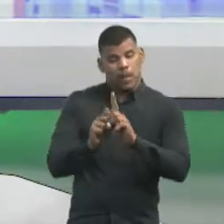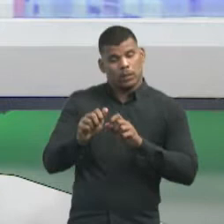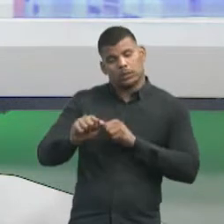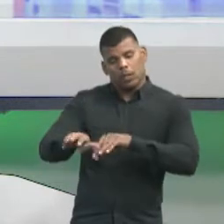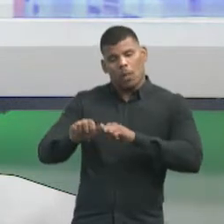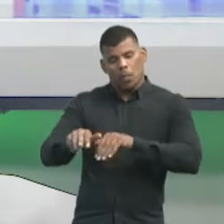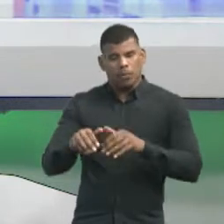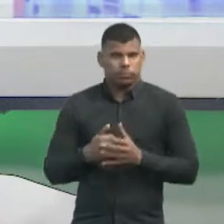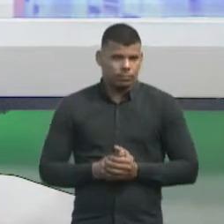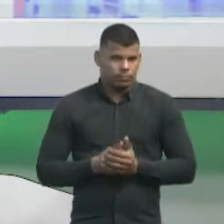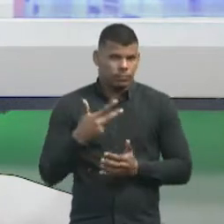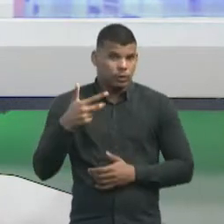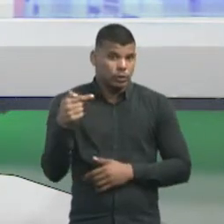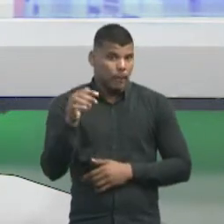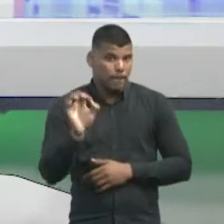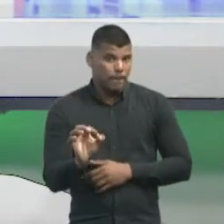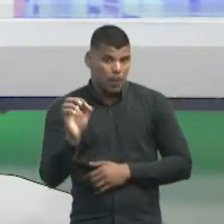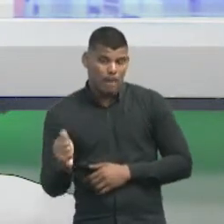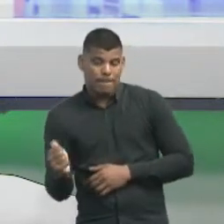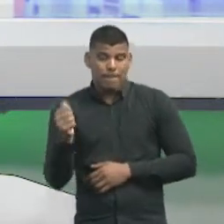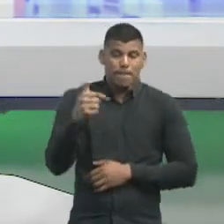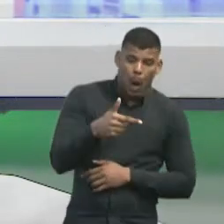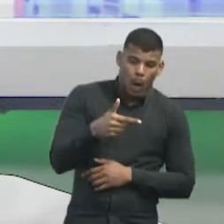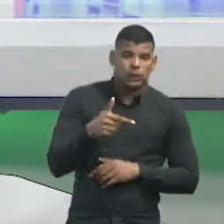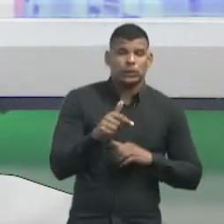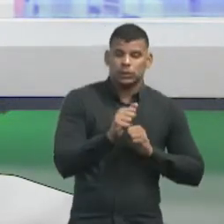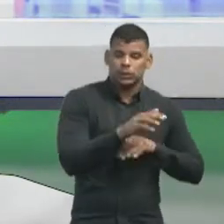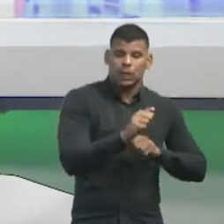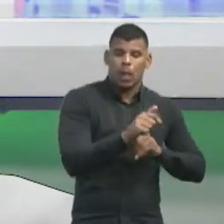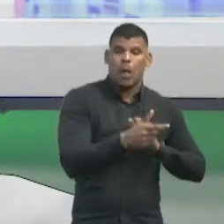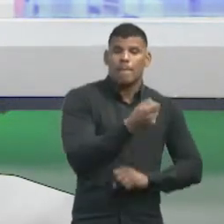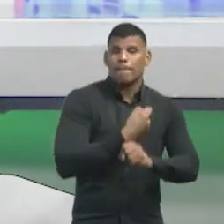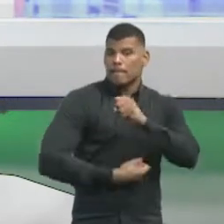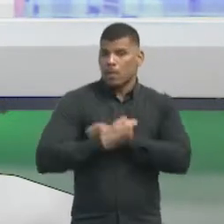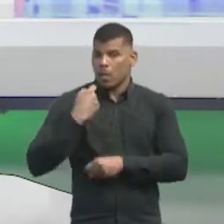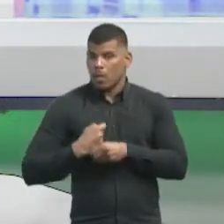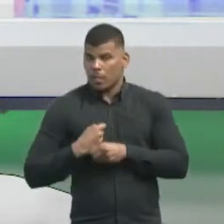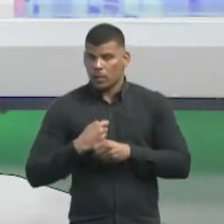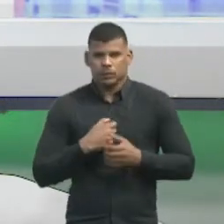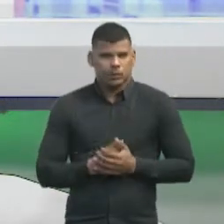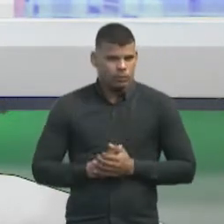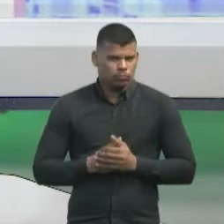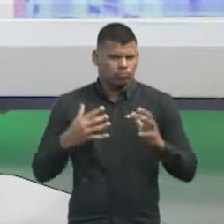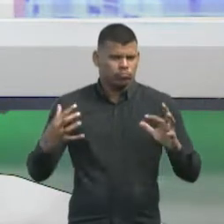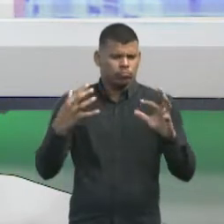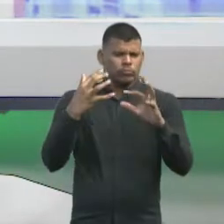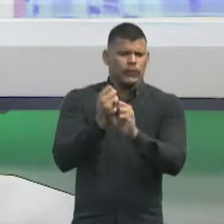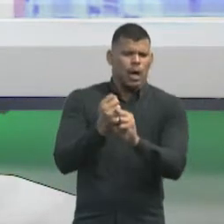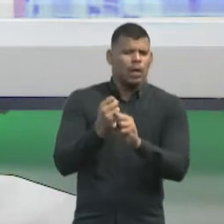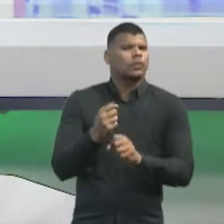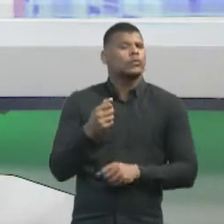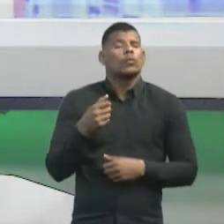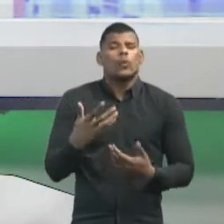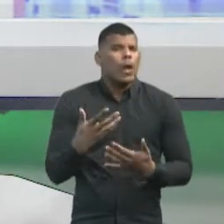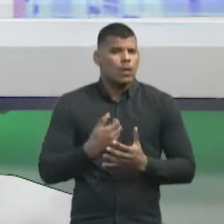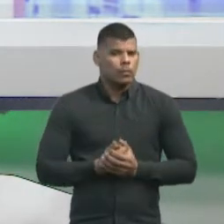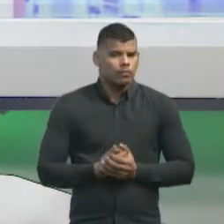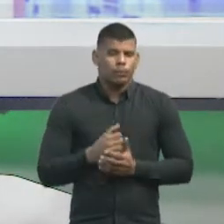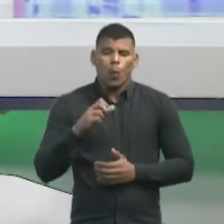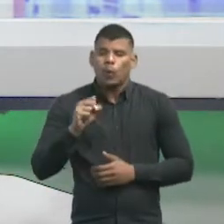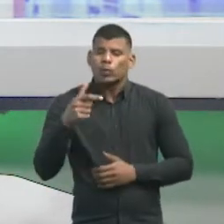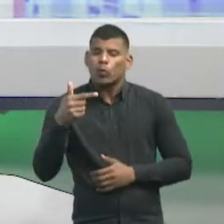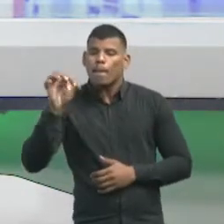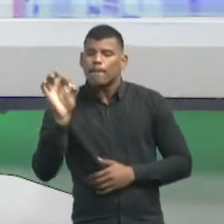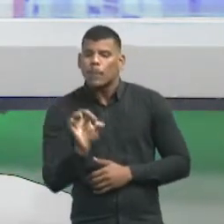% a mais em relação ao mesmo período do ano passado, totalizando 82% das vagas